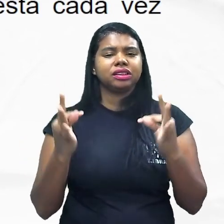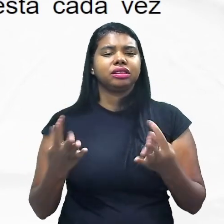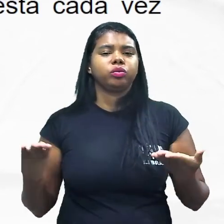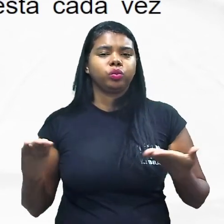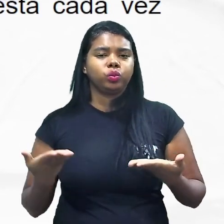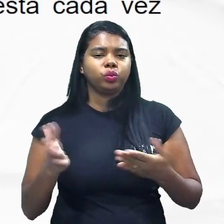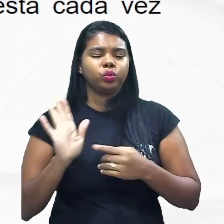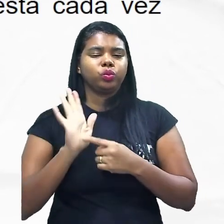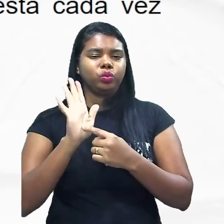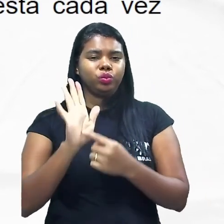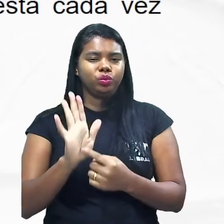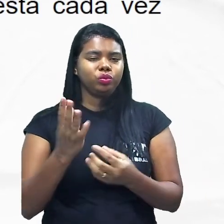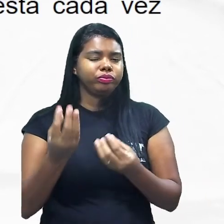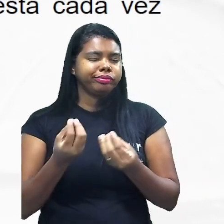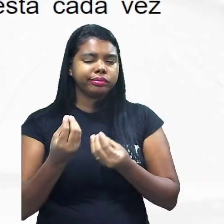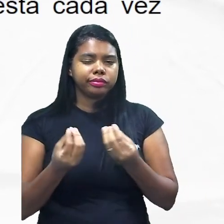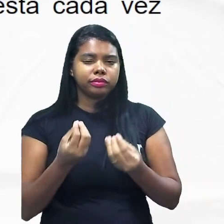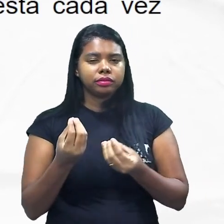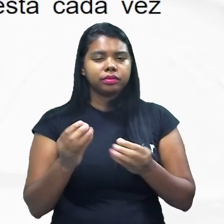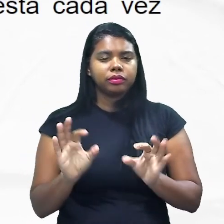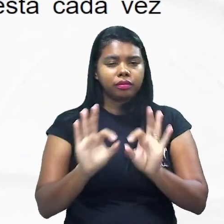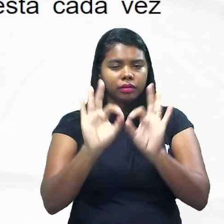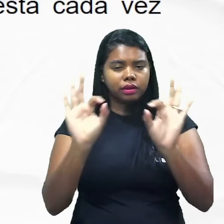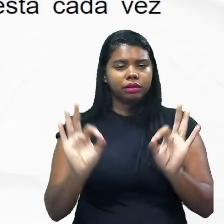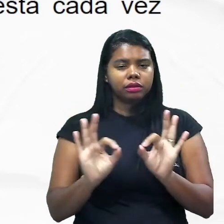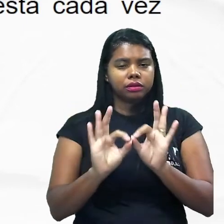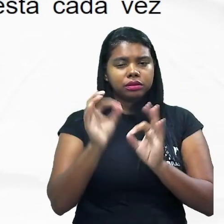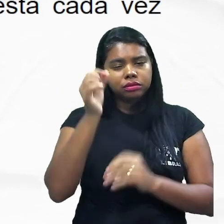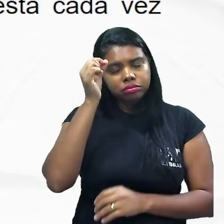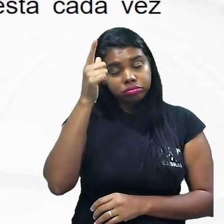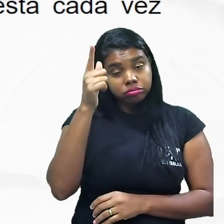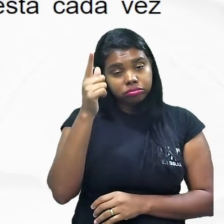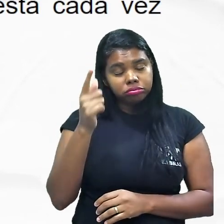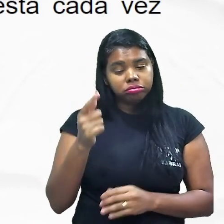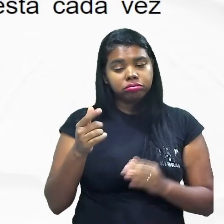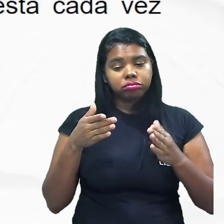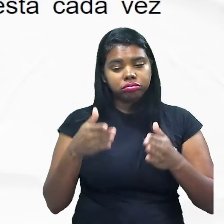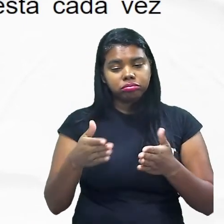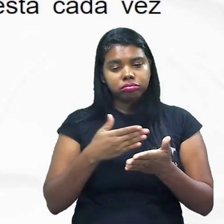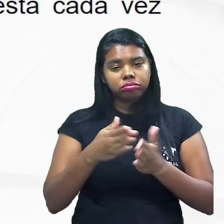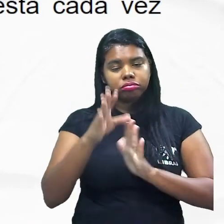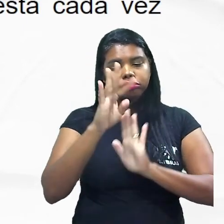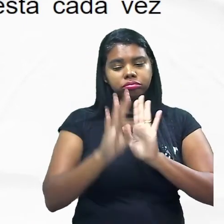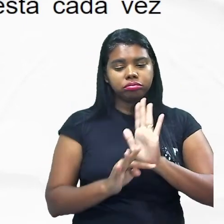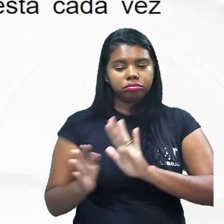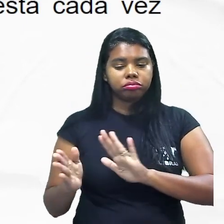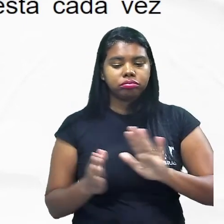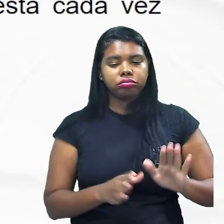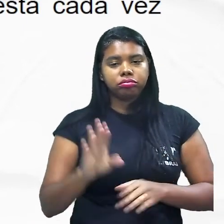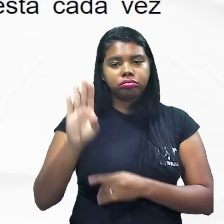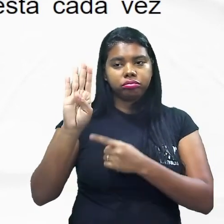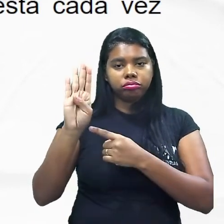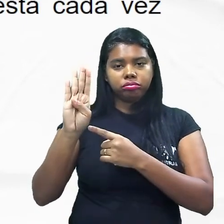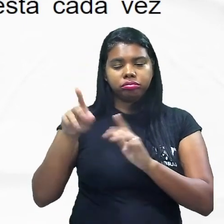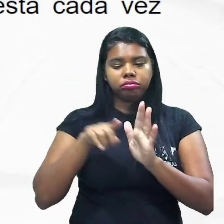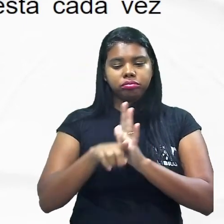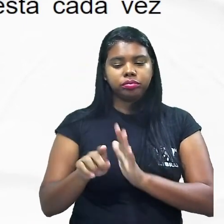como a síntese da ideia principal na B diz assim V